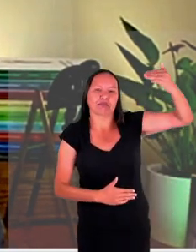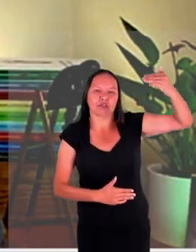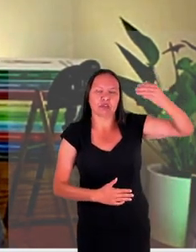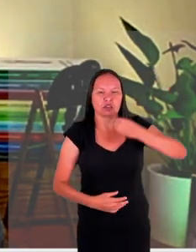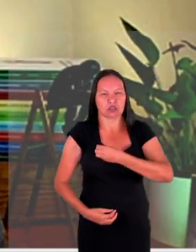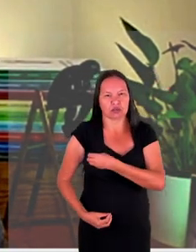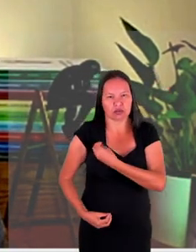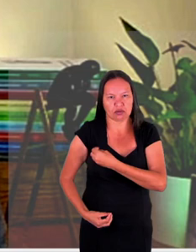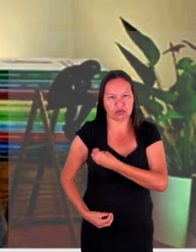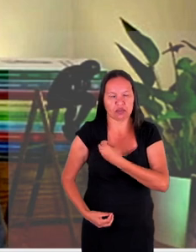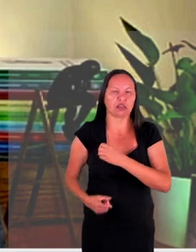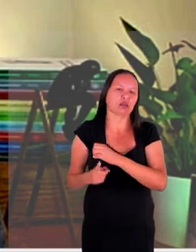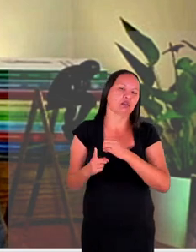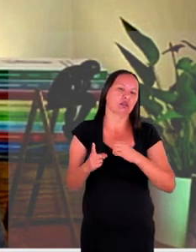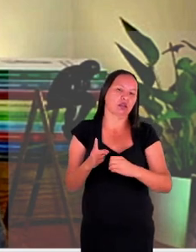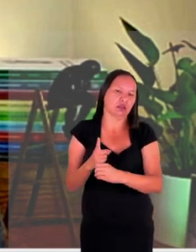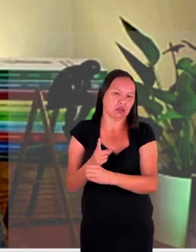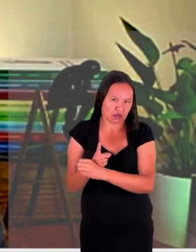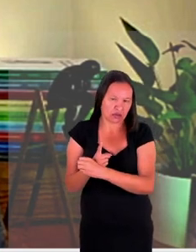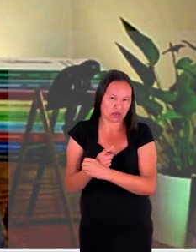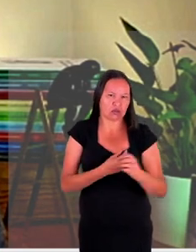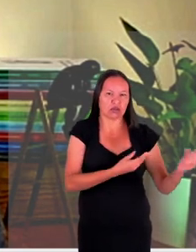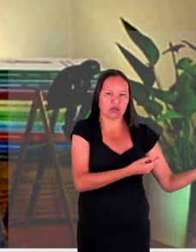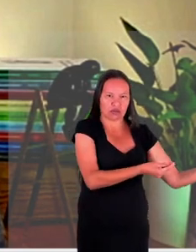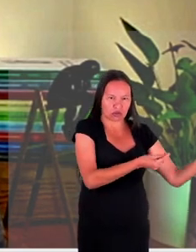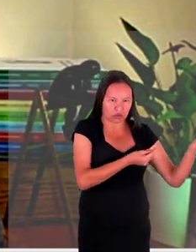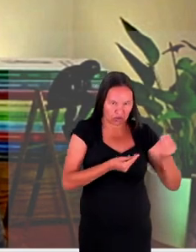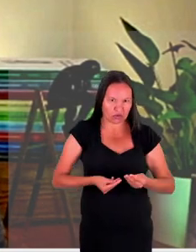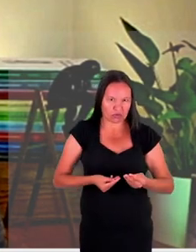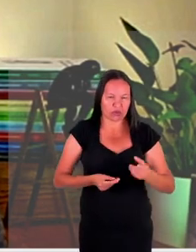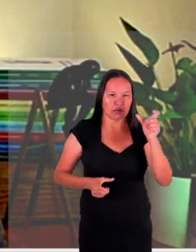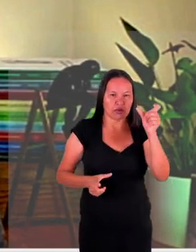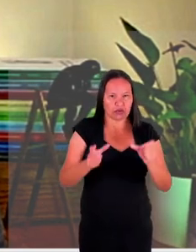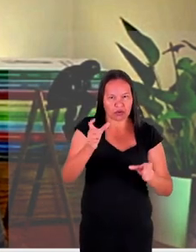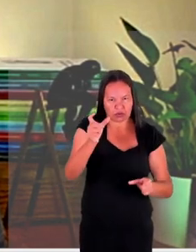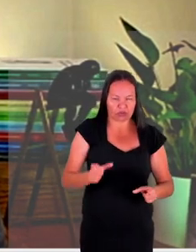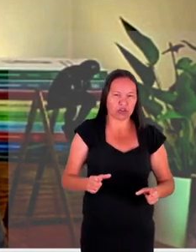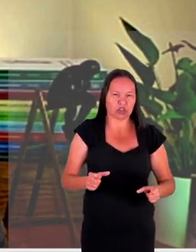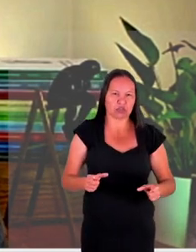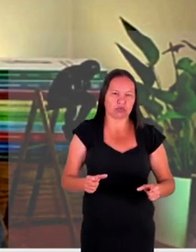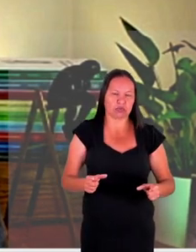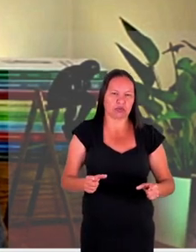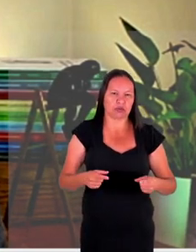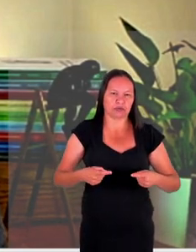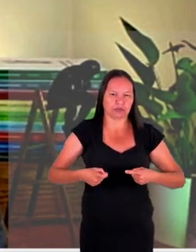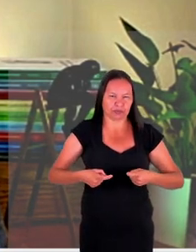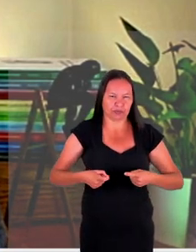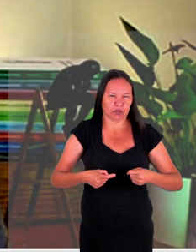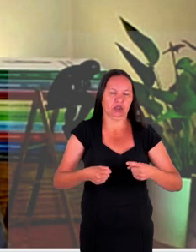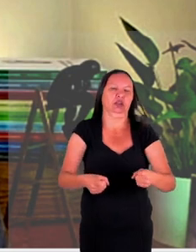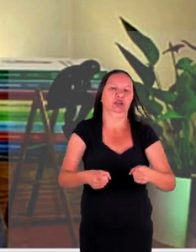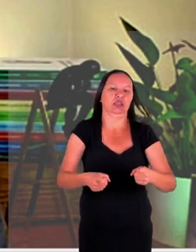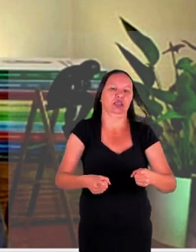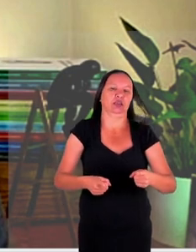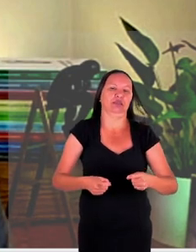vida e da nossa sociedade quando recebeu pessoas vitimadas e pessoas refugiadas